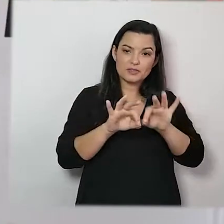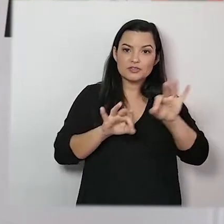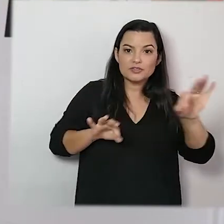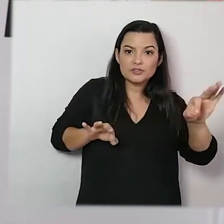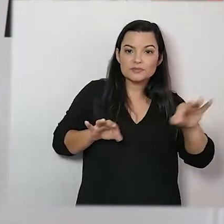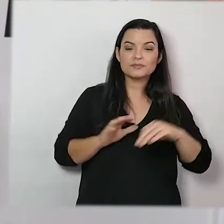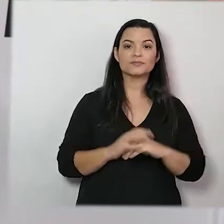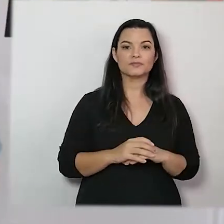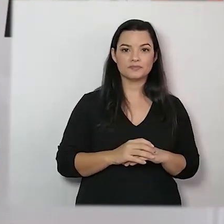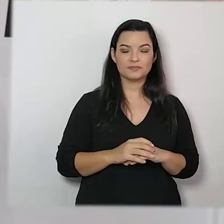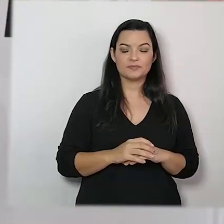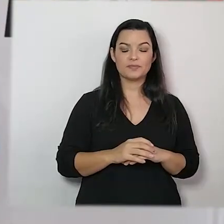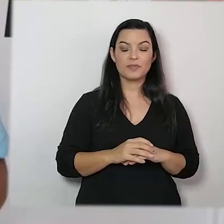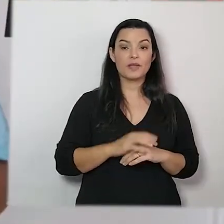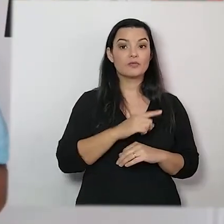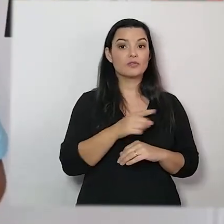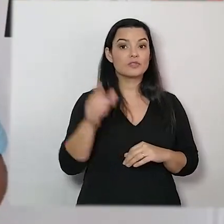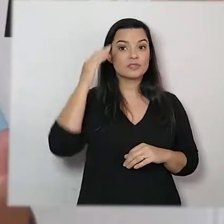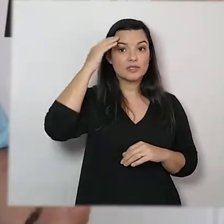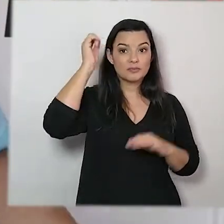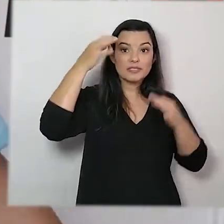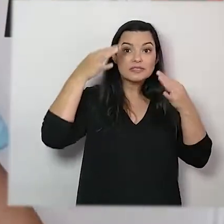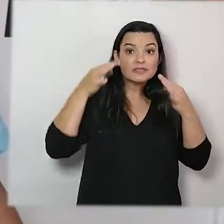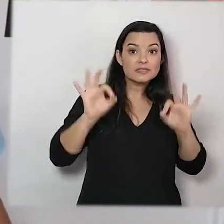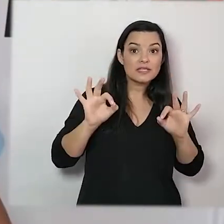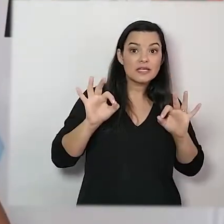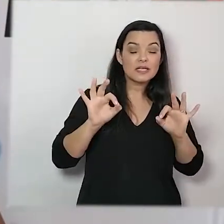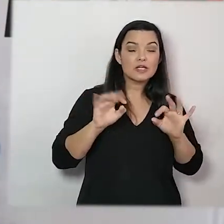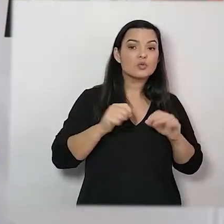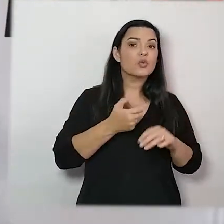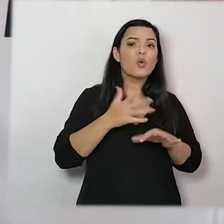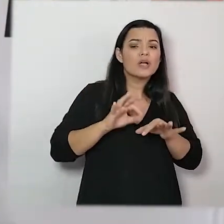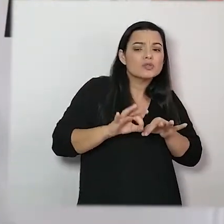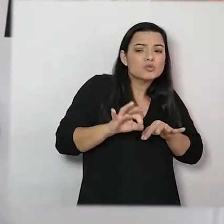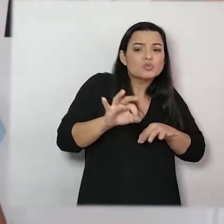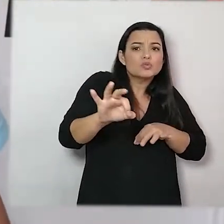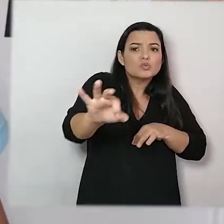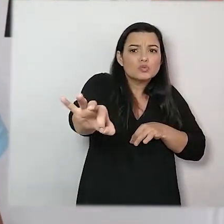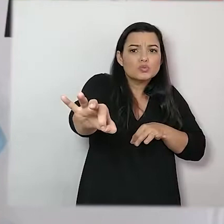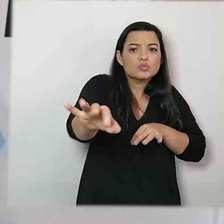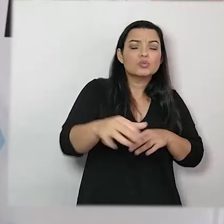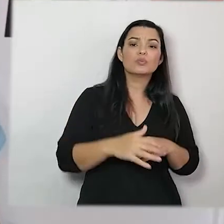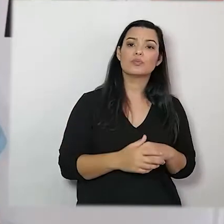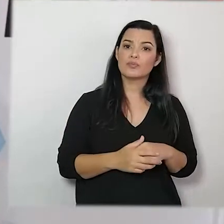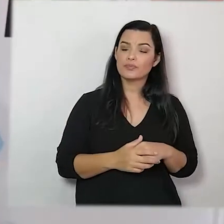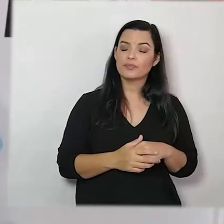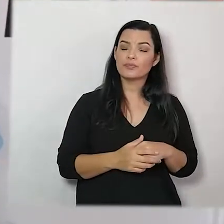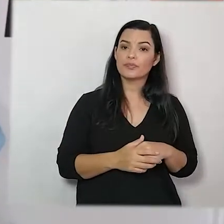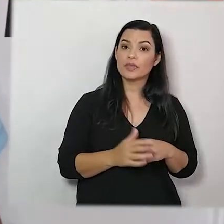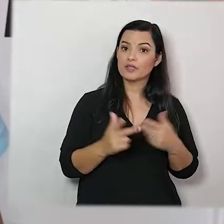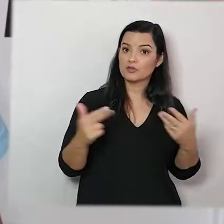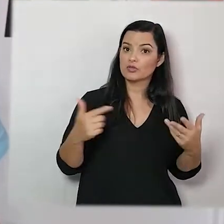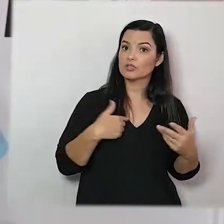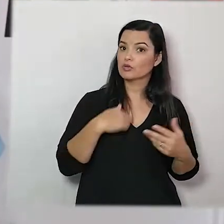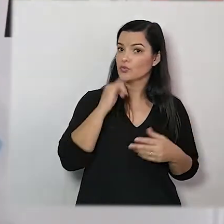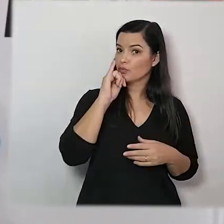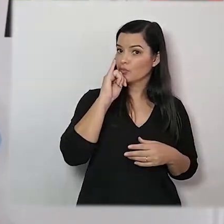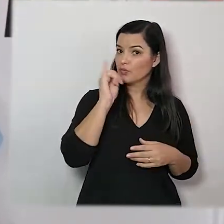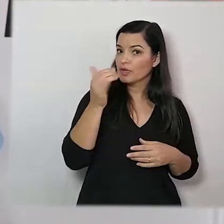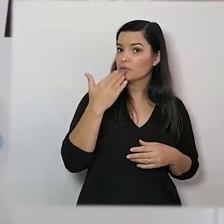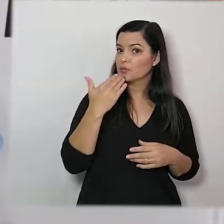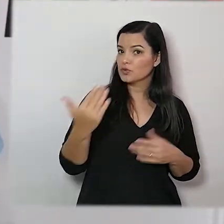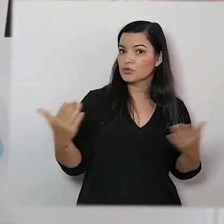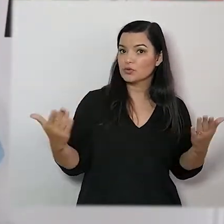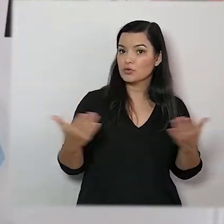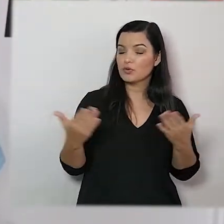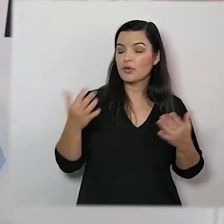Para você saber o tamanho exato, a distância exata disso que eu acabei de pedir